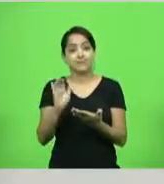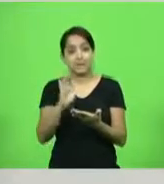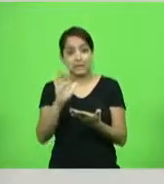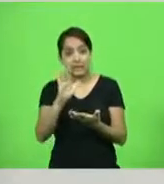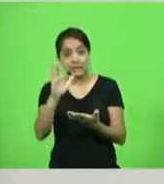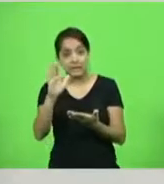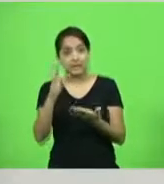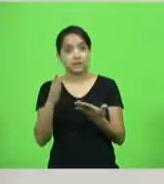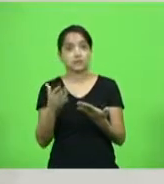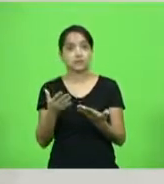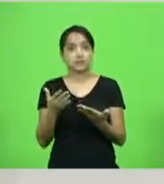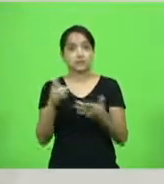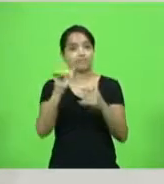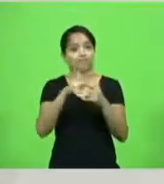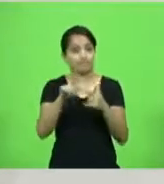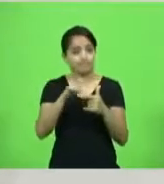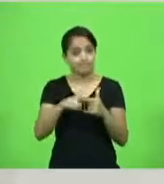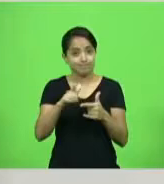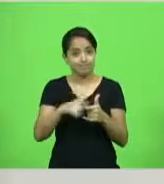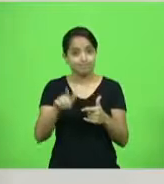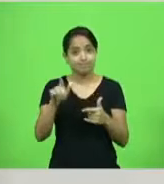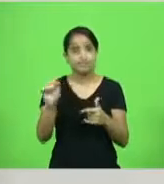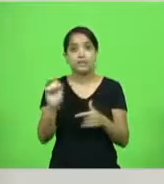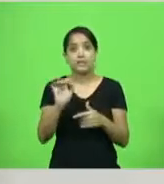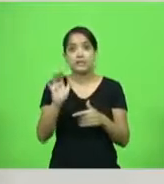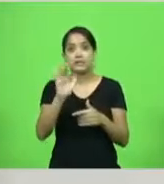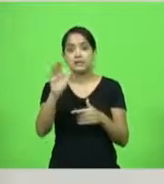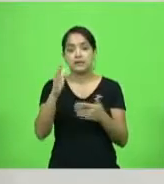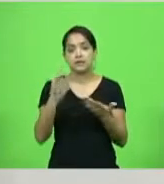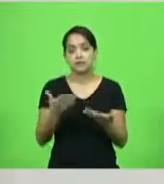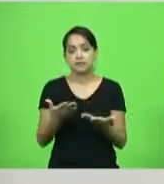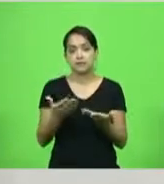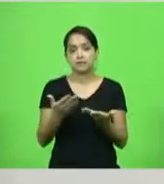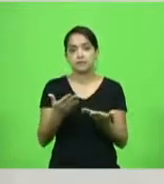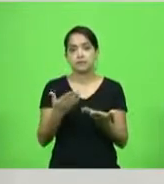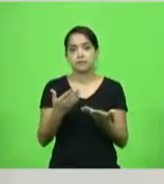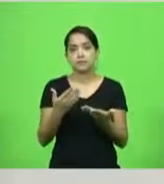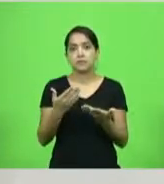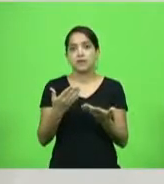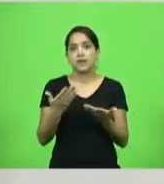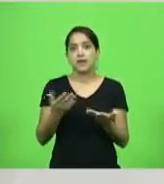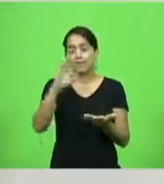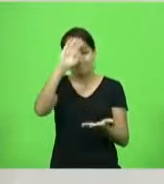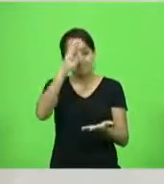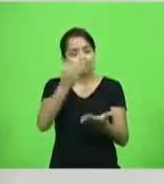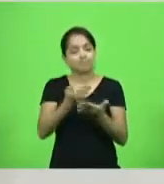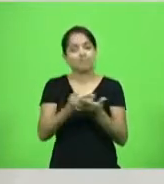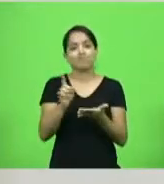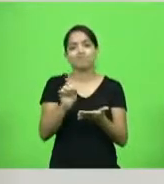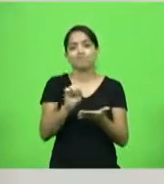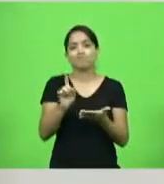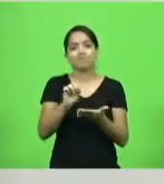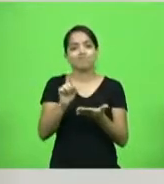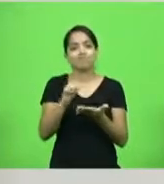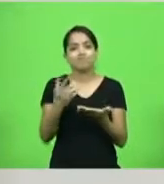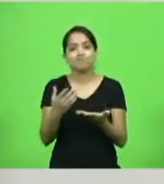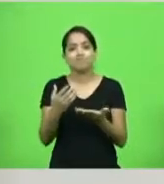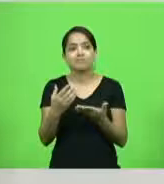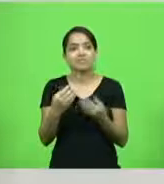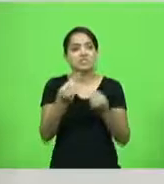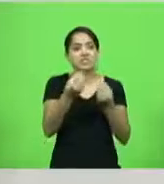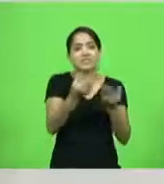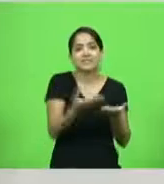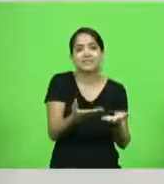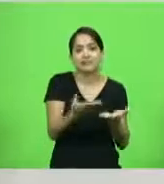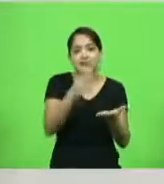tem se tornado caro para o caraterinense. A gente está deixando de acreditar, nós estamos deixando de dar crédito